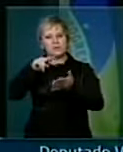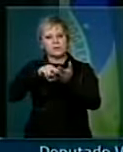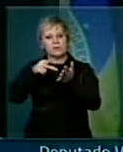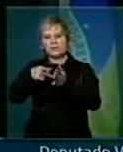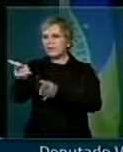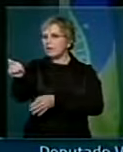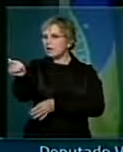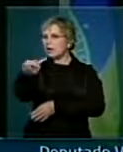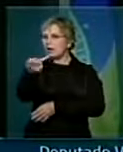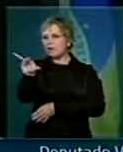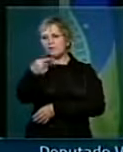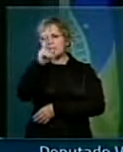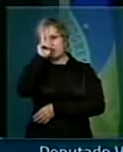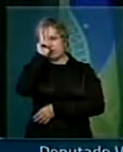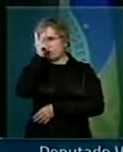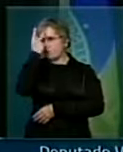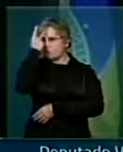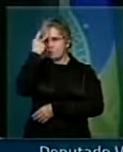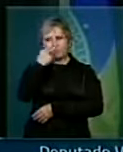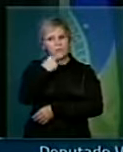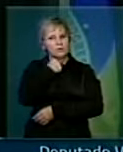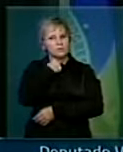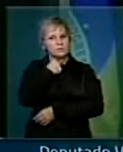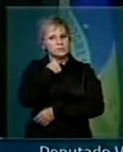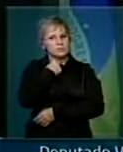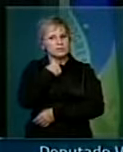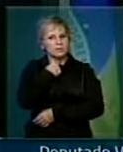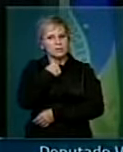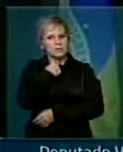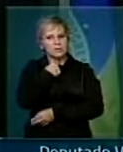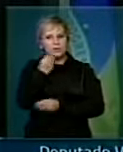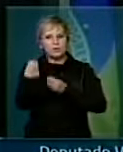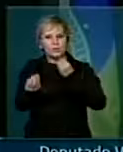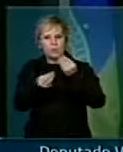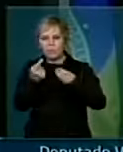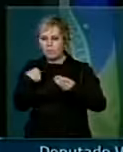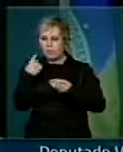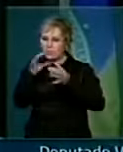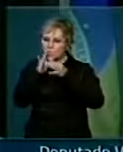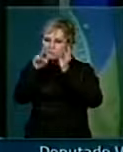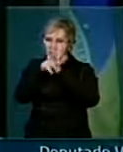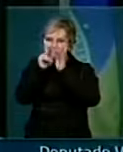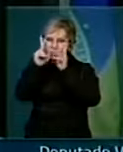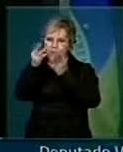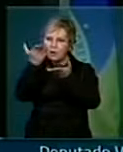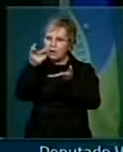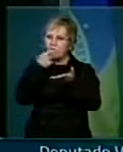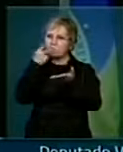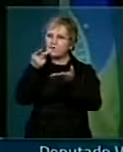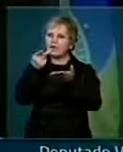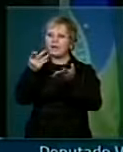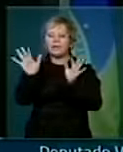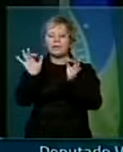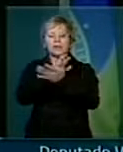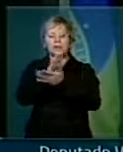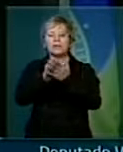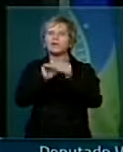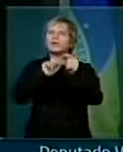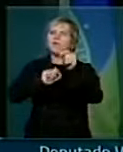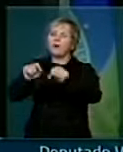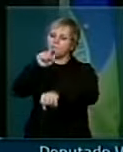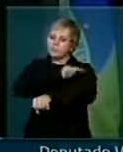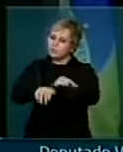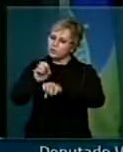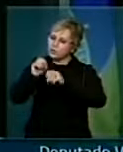completamente equivocada. Nós não podemos de maneira nenhuma permitir uma coisa dessa. Que estímulo, que educação se está